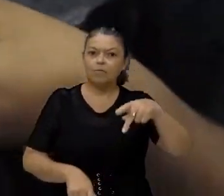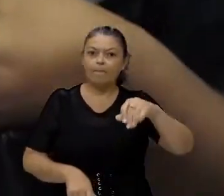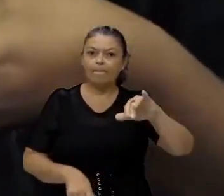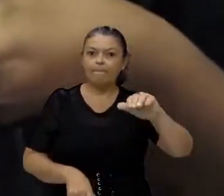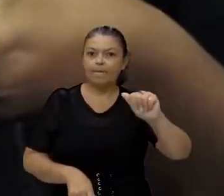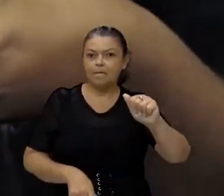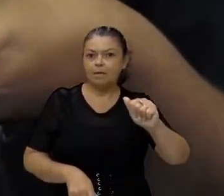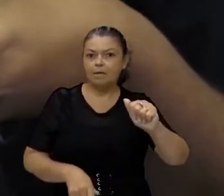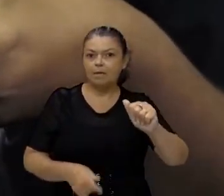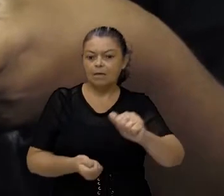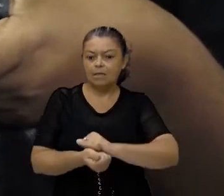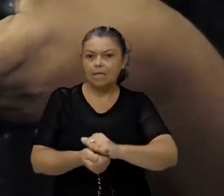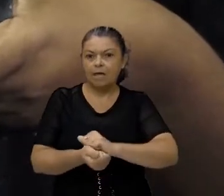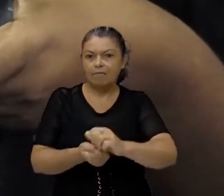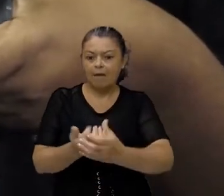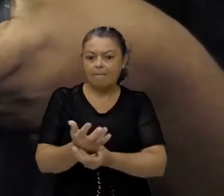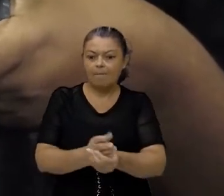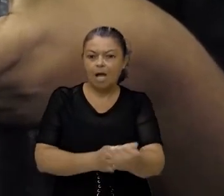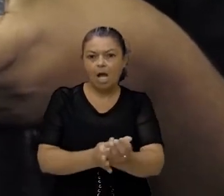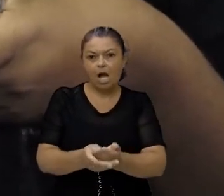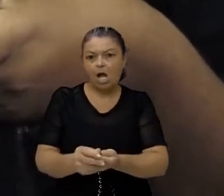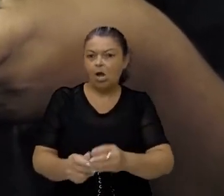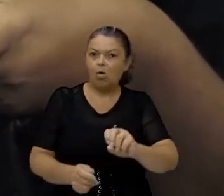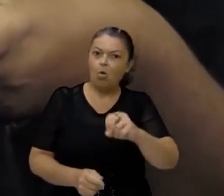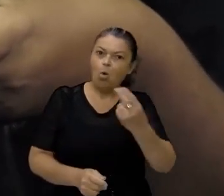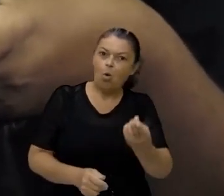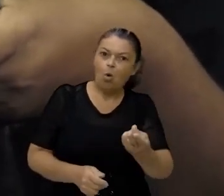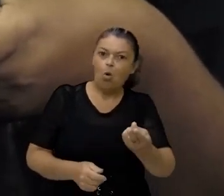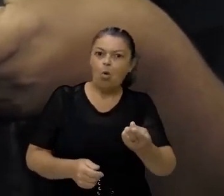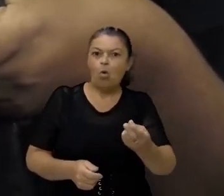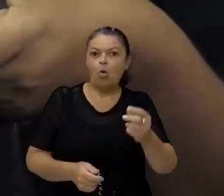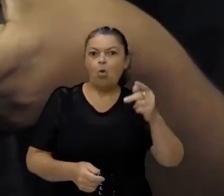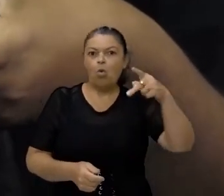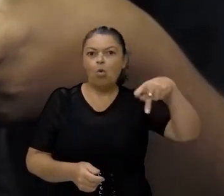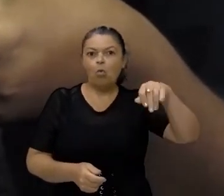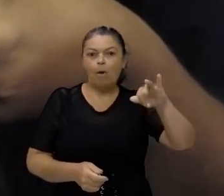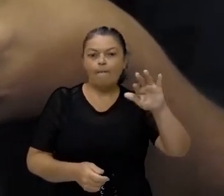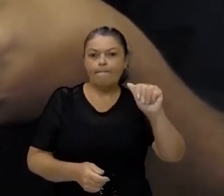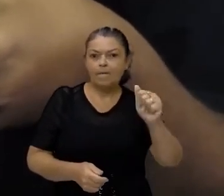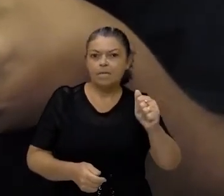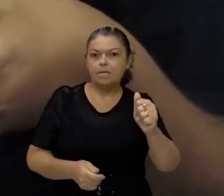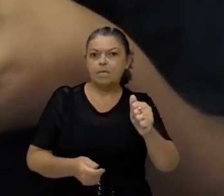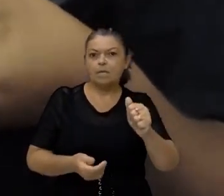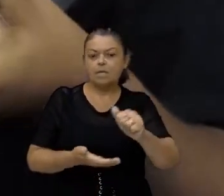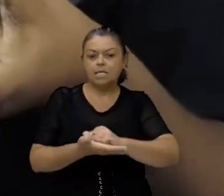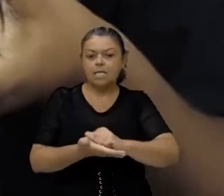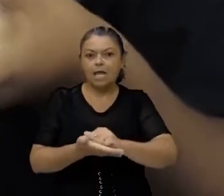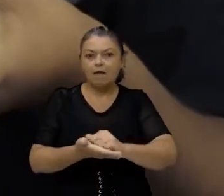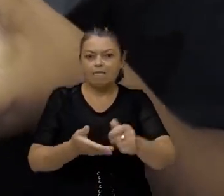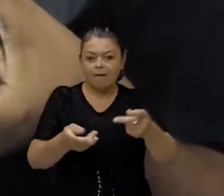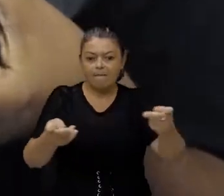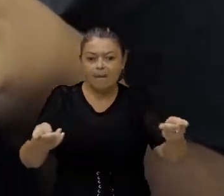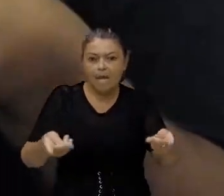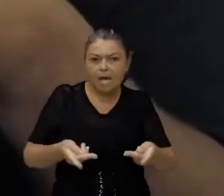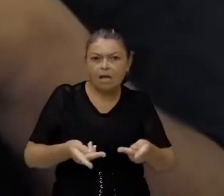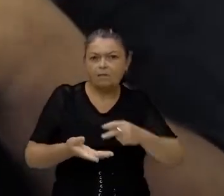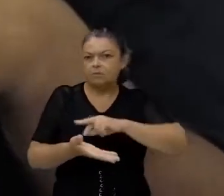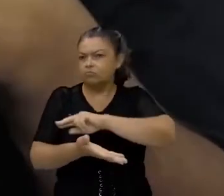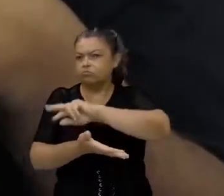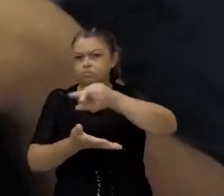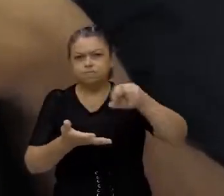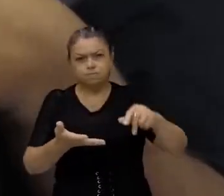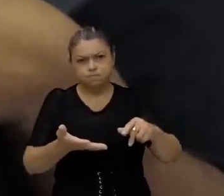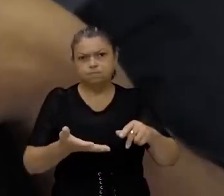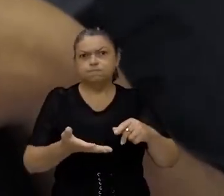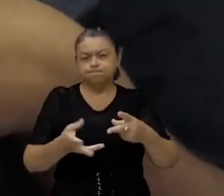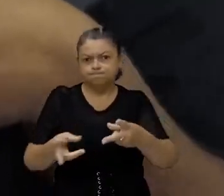consegue ver que os minerais, eles estão organizados? Eu tenho aqui uns mais escuros, uns mais claros. Eles são separados.